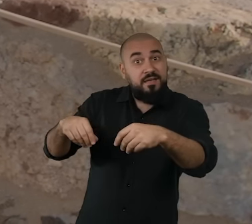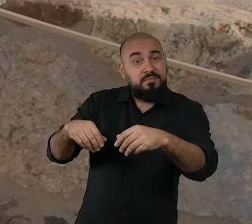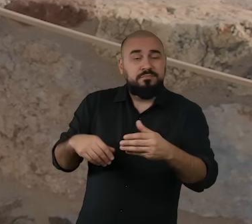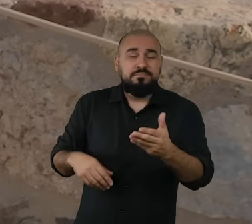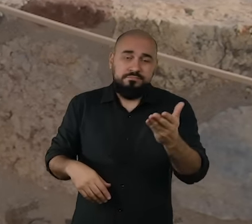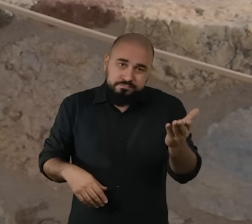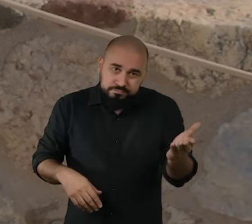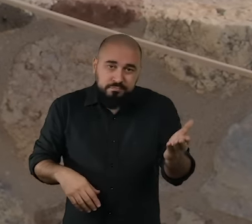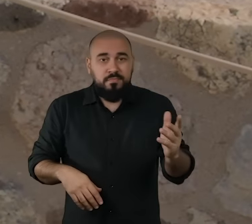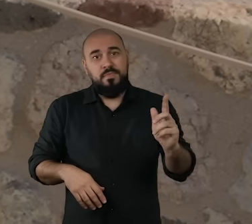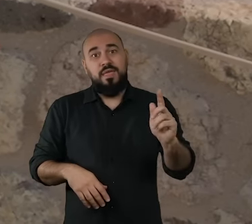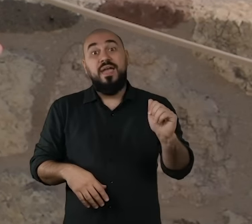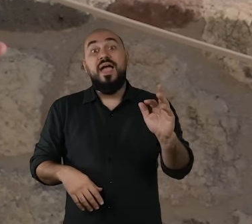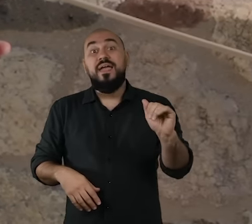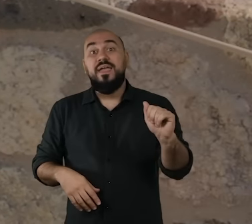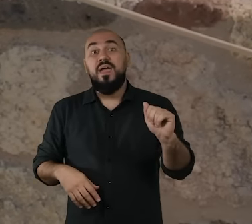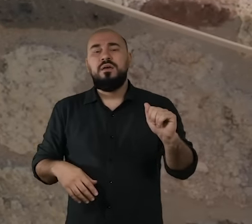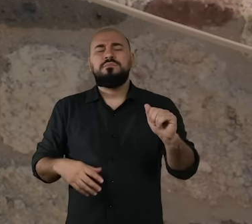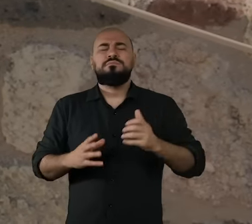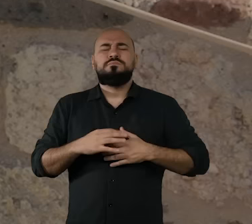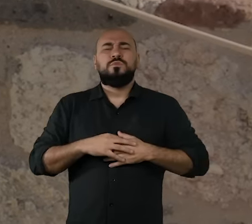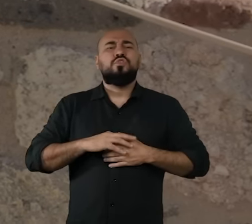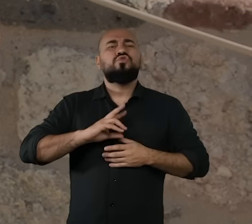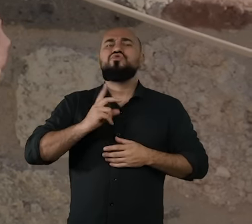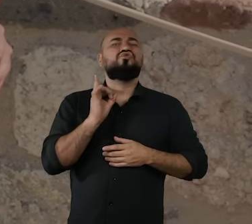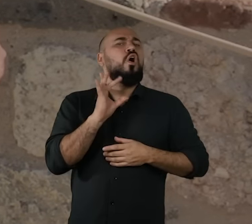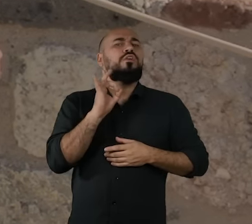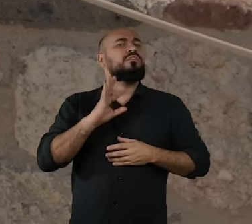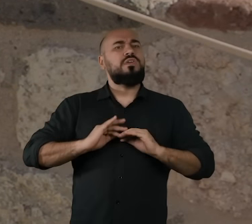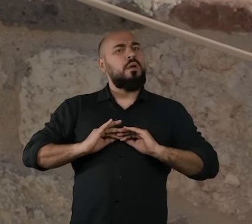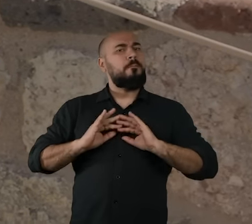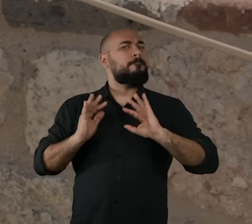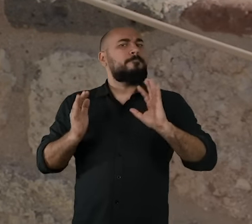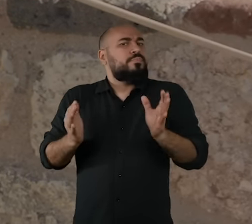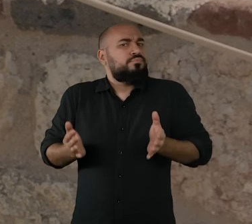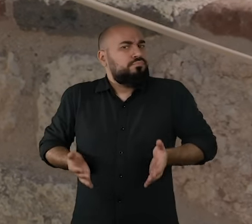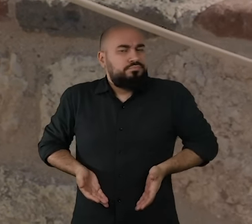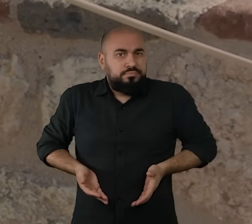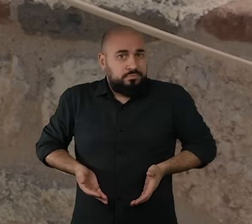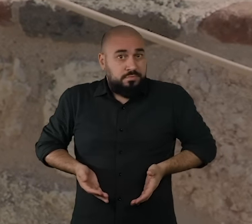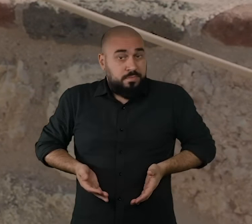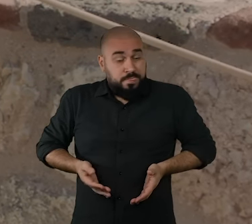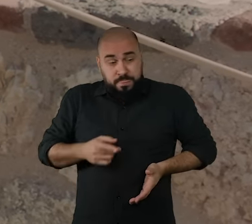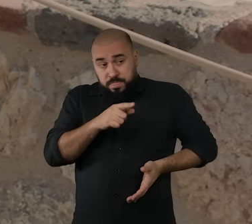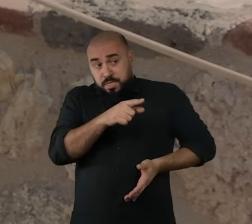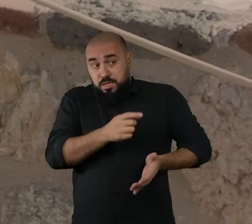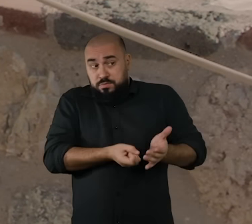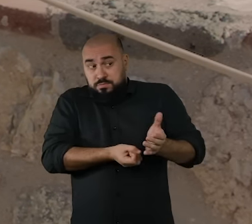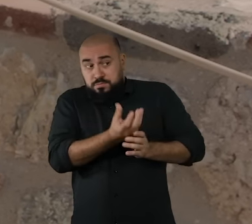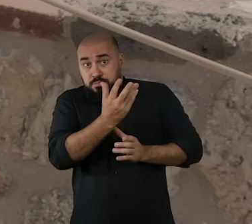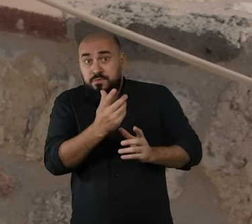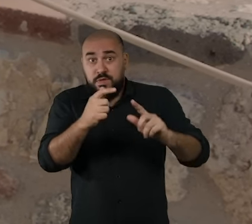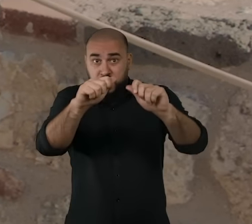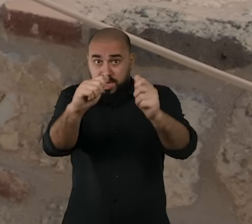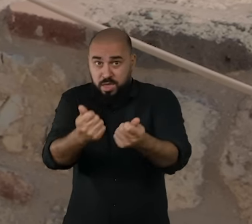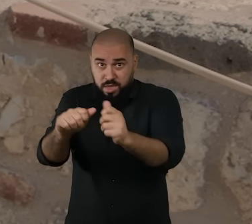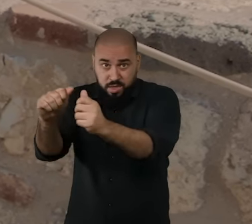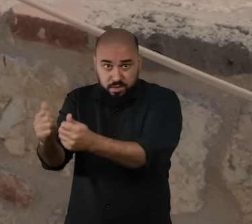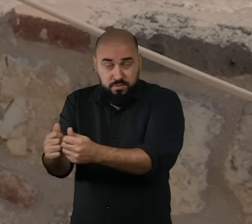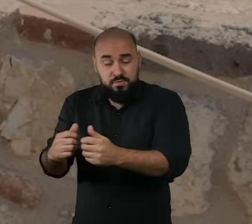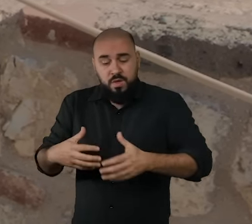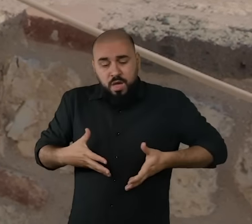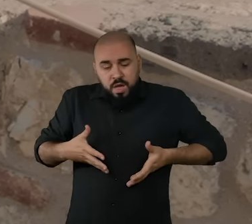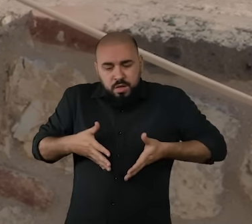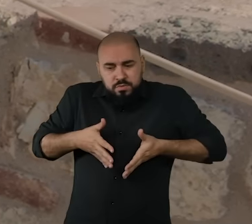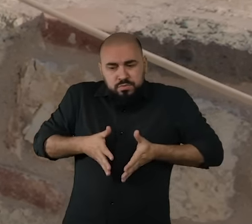Gaia se autofecundou. E quando ela se autofecundou nesta teogonia, nesta origem dos Deuses, ela